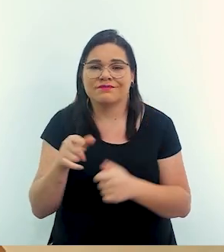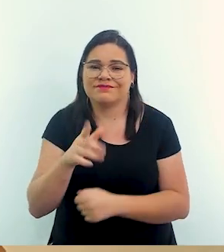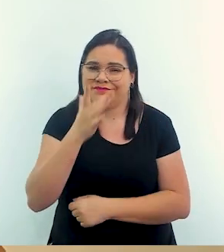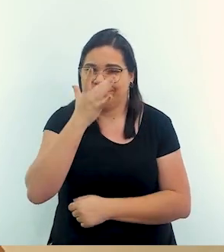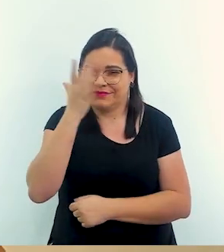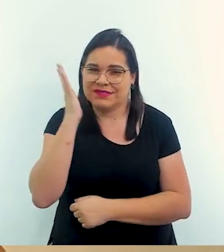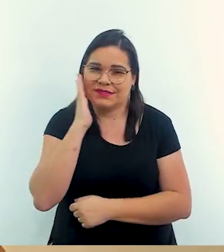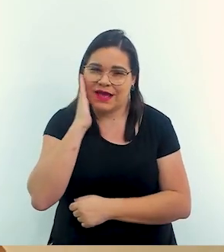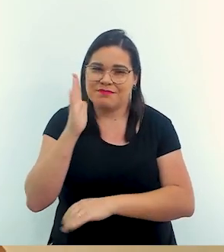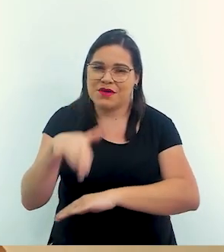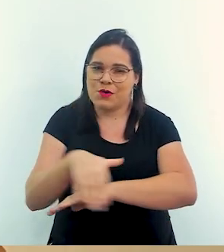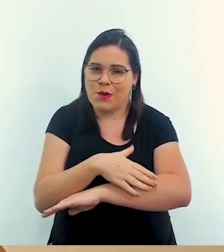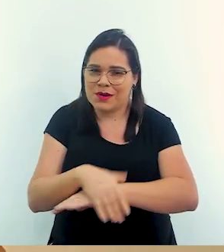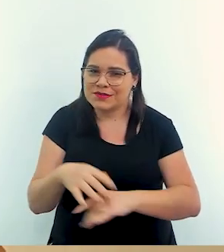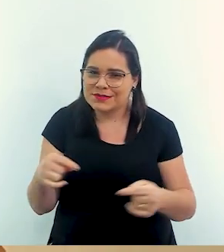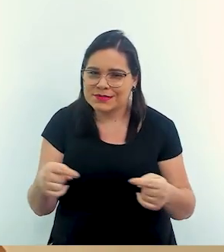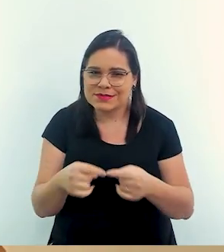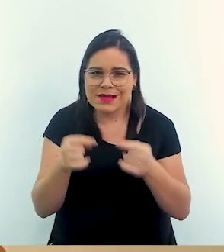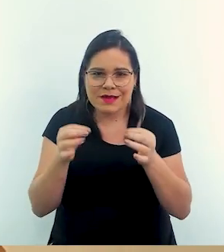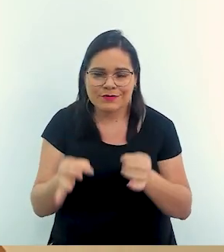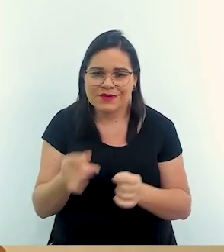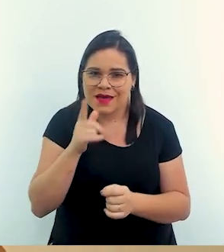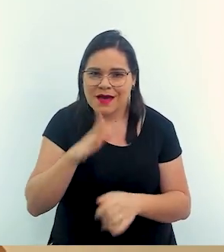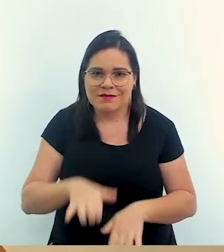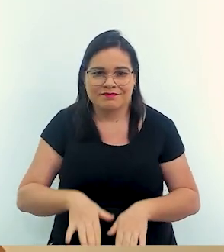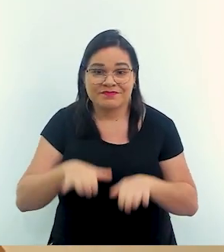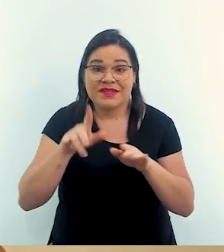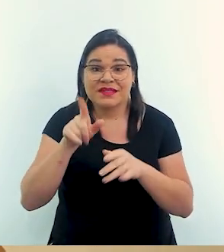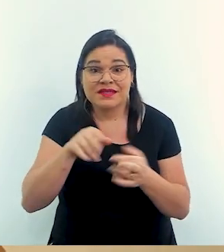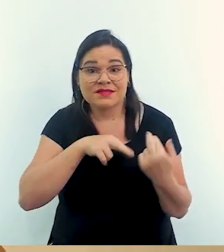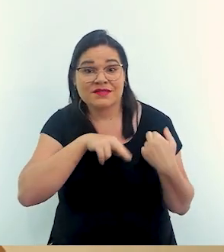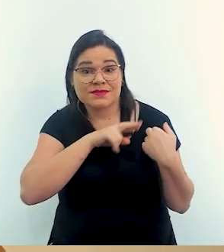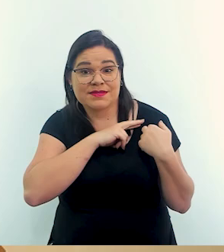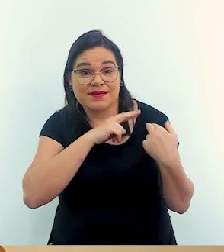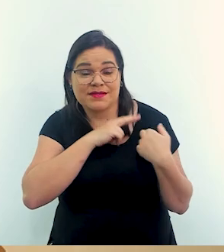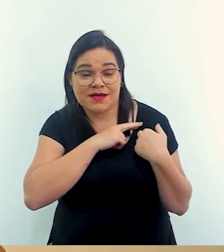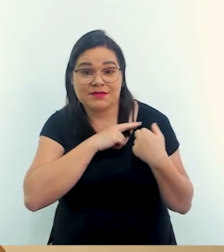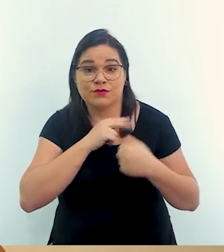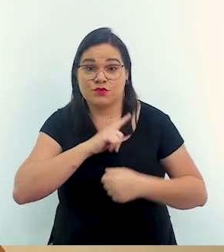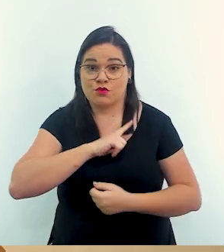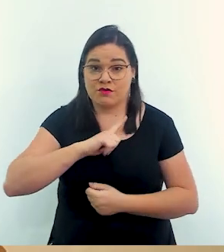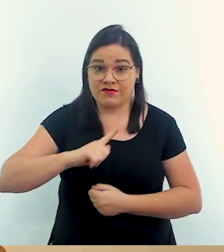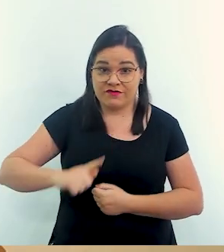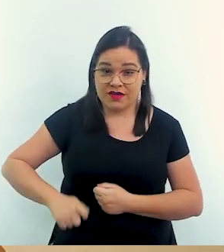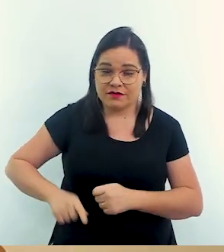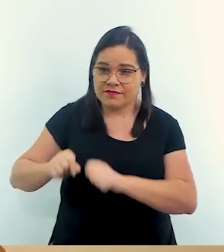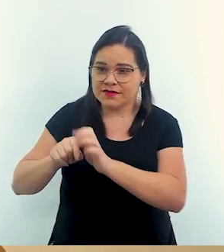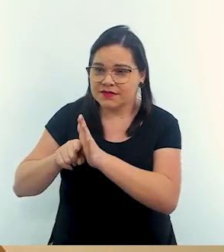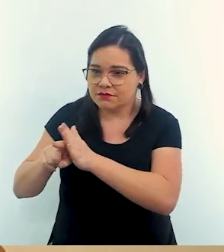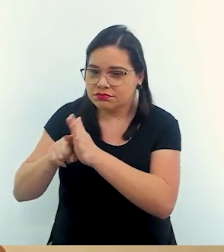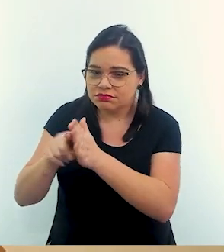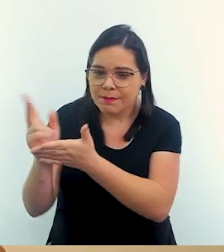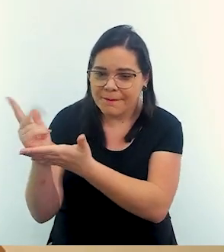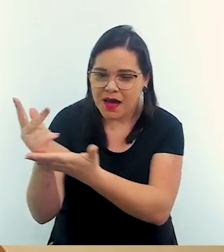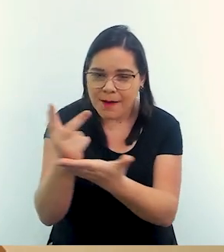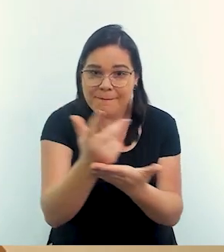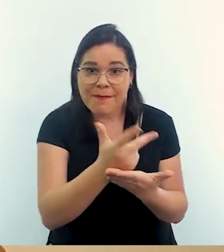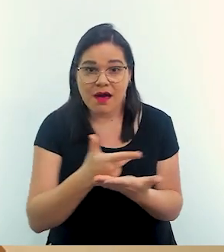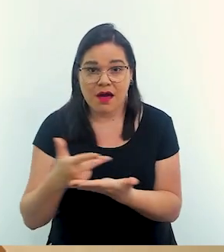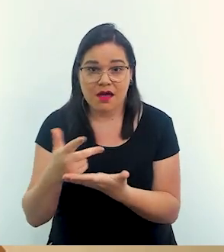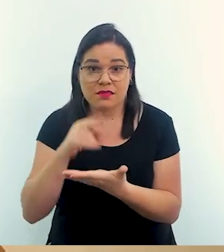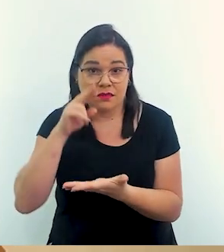exatamente as ruas que inundam. Então, esse é o papel do poder público, de fazer esse mapeamento de risco,